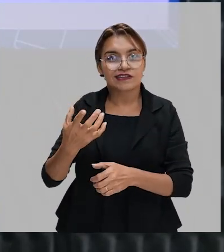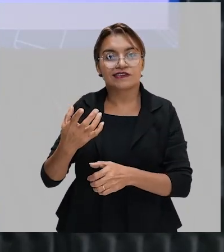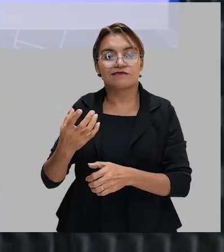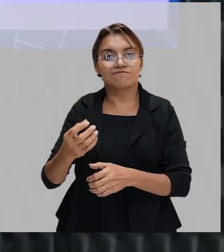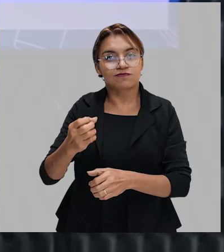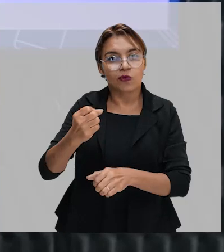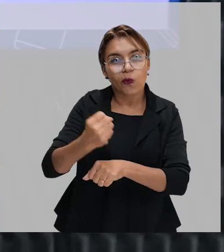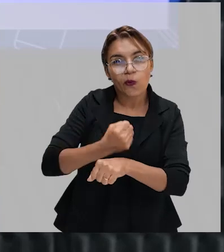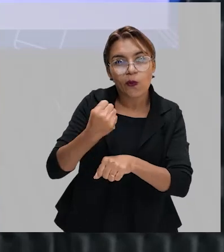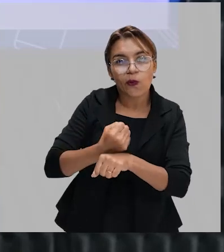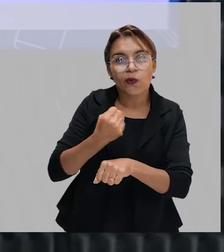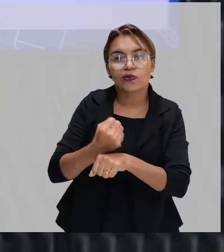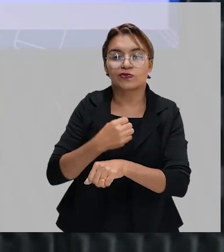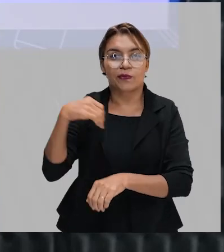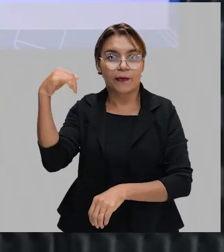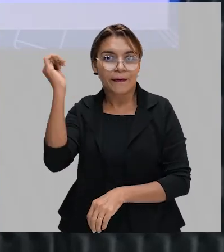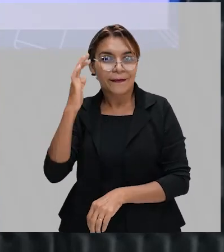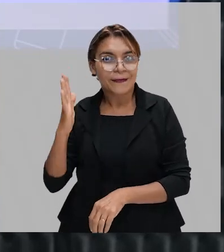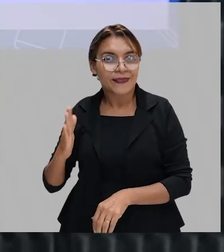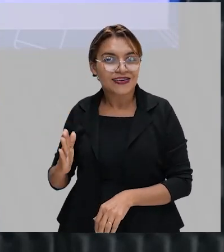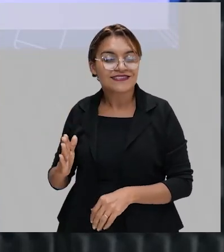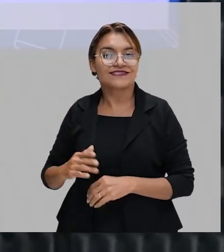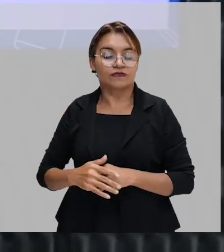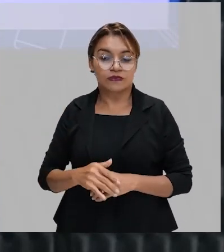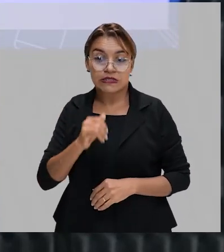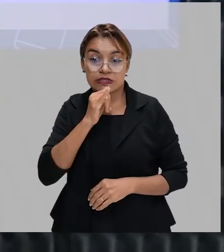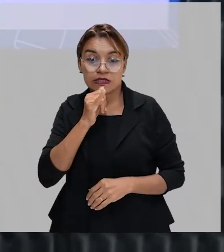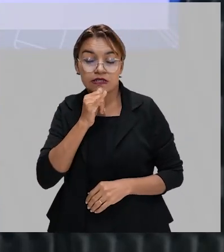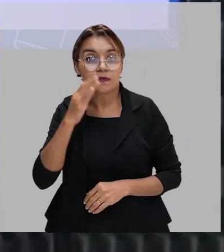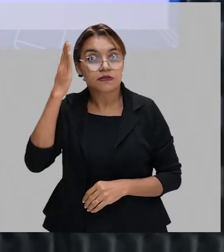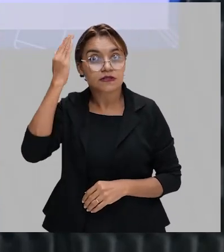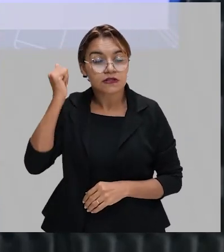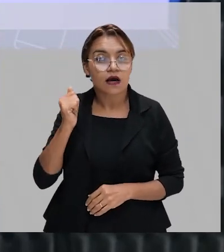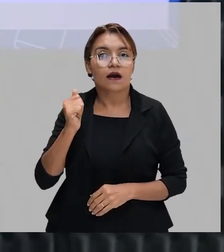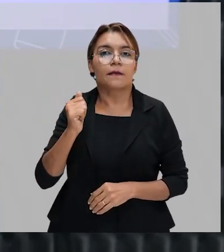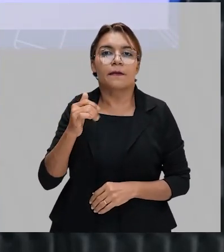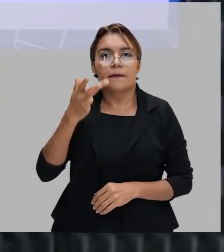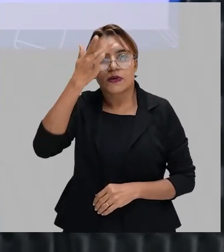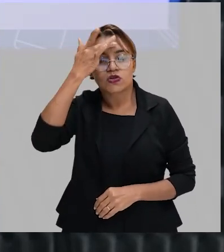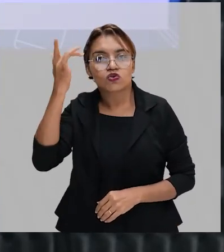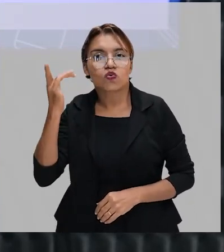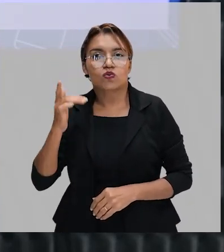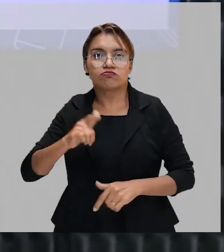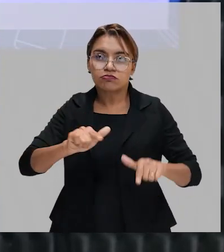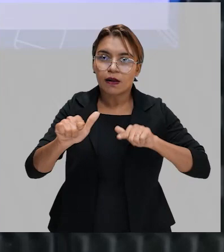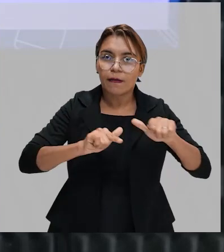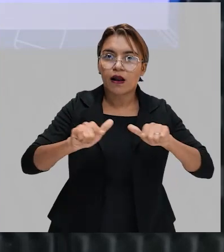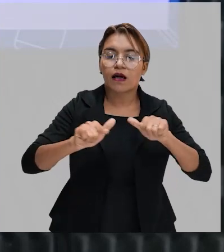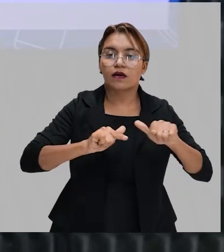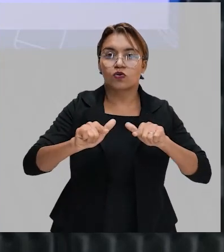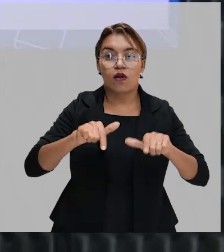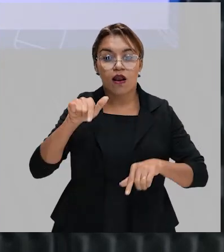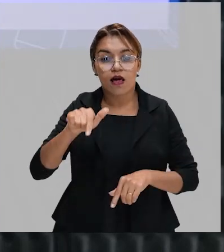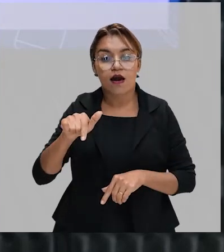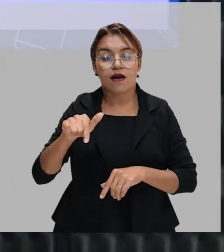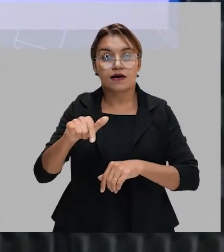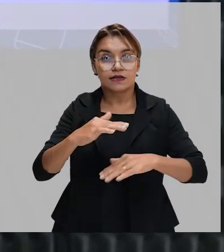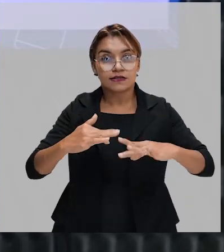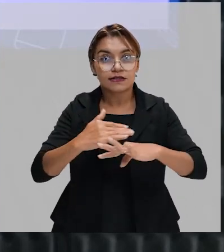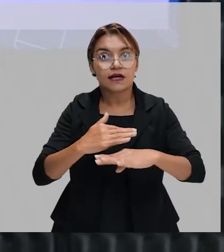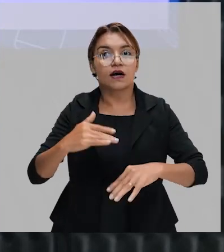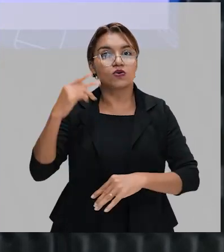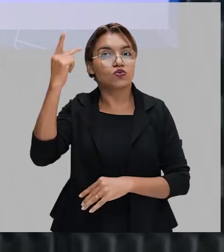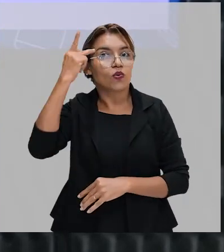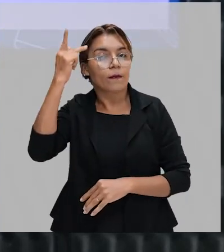né? Greve dos operários. E saibam também que muitos desses operários, trabalhadores ali em São Paulo, são